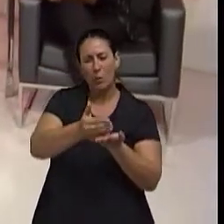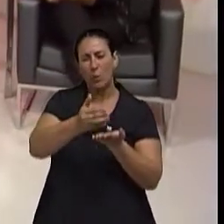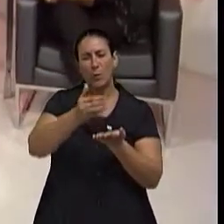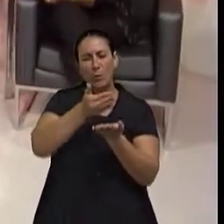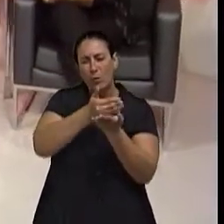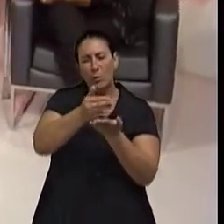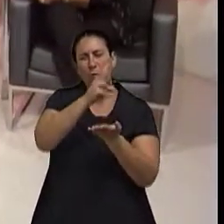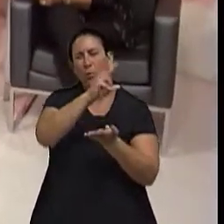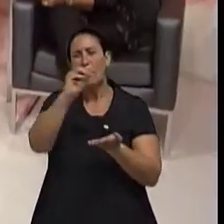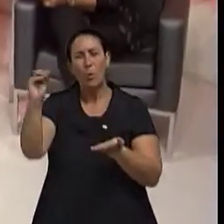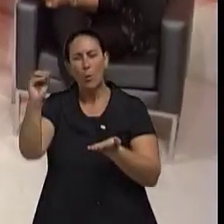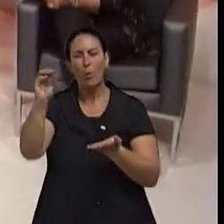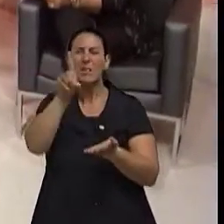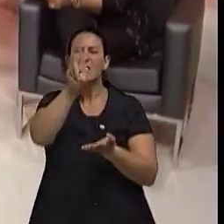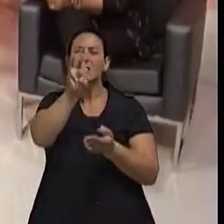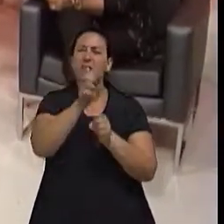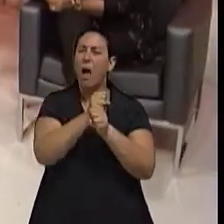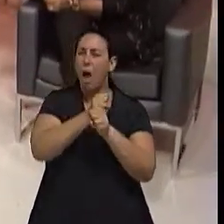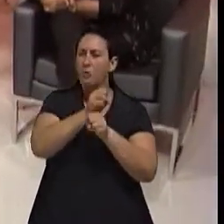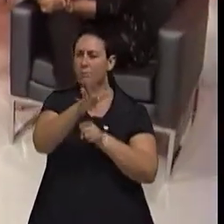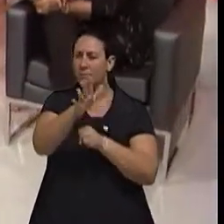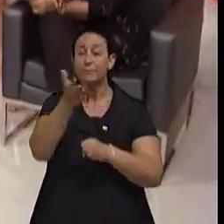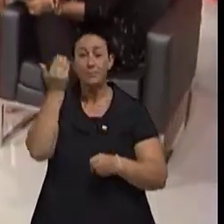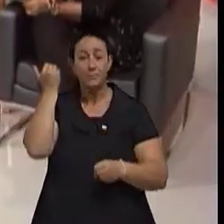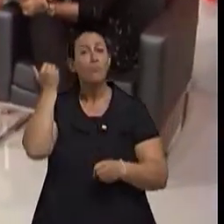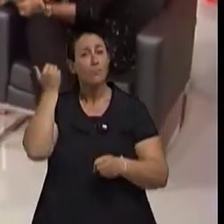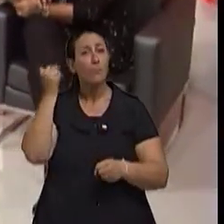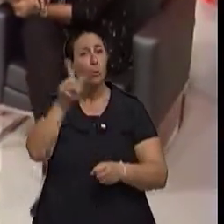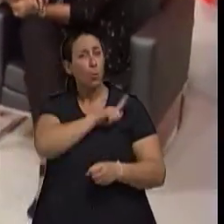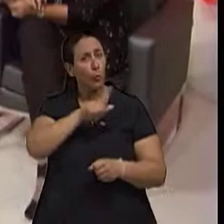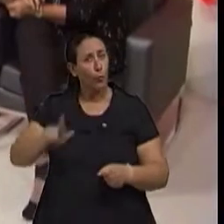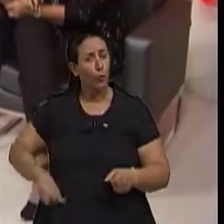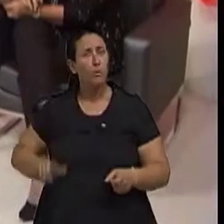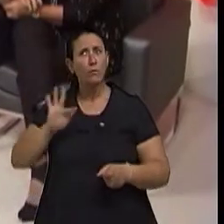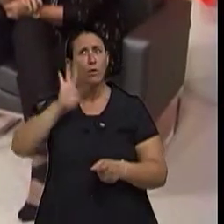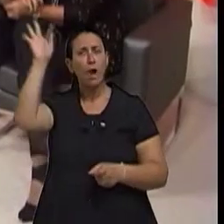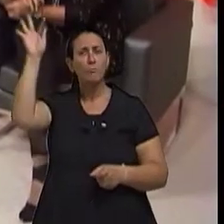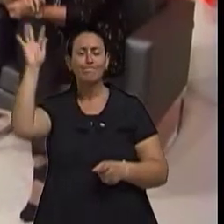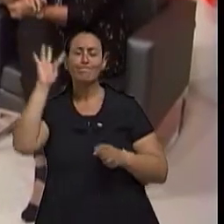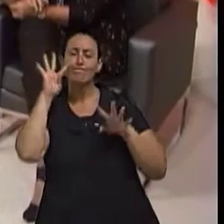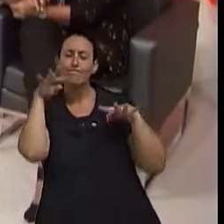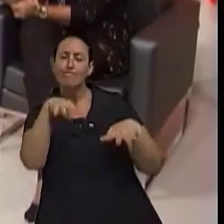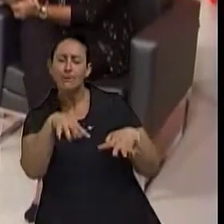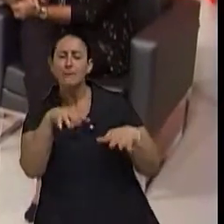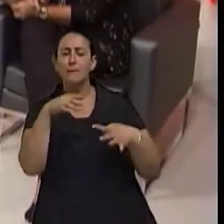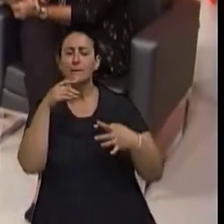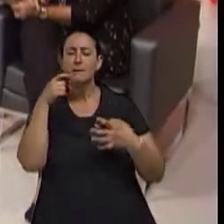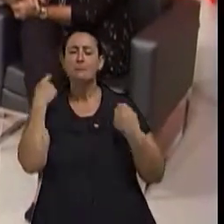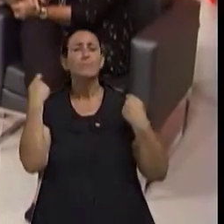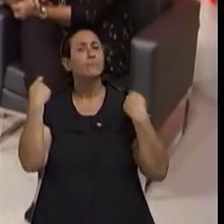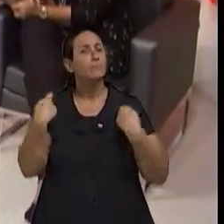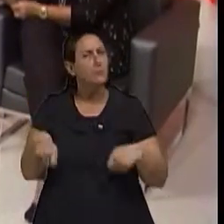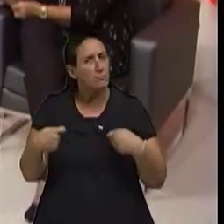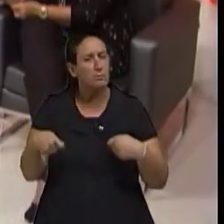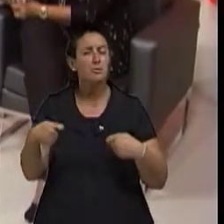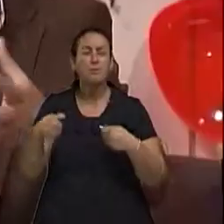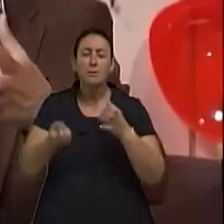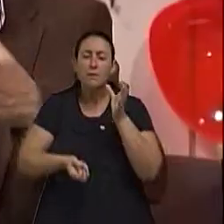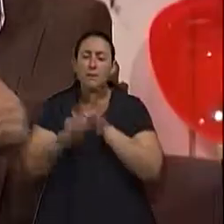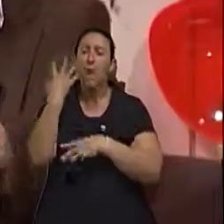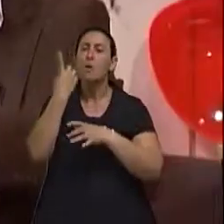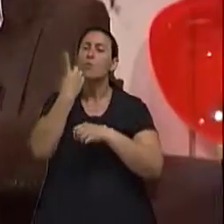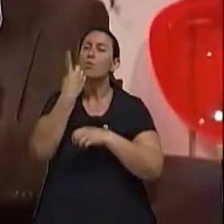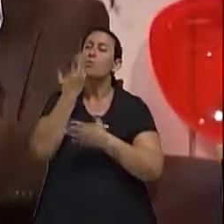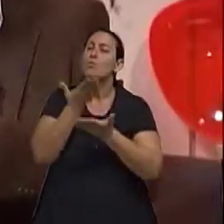ou menos uns 15 anos atrás, já é uma preocupação do governo federal no sentido de estabelecer, né, um estudo sobre